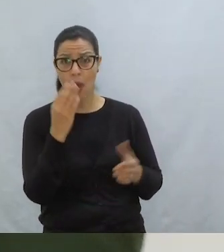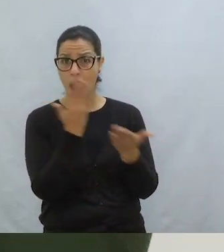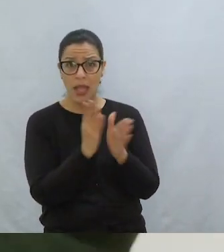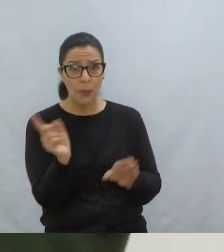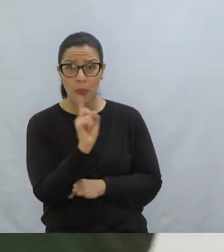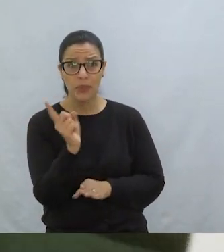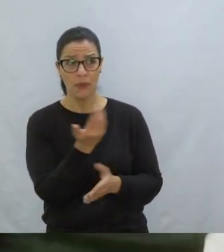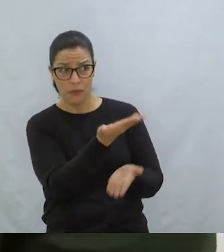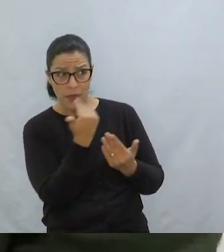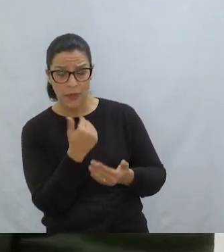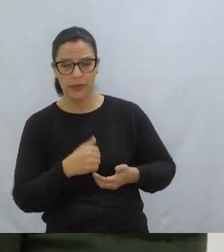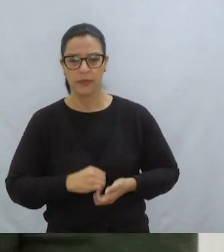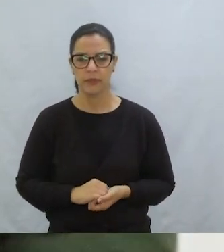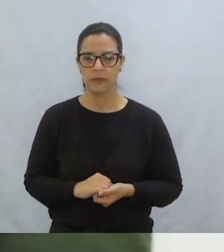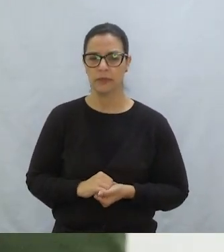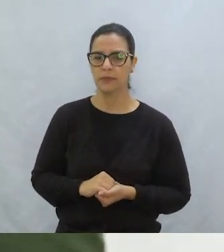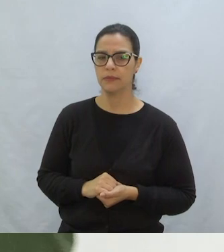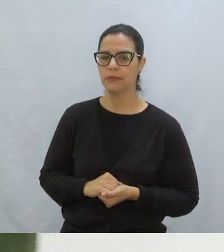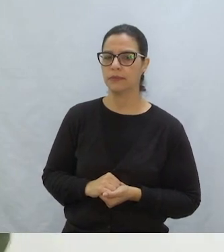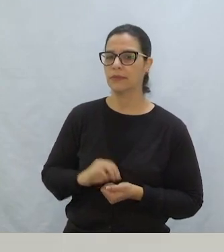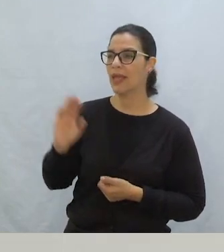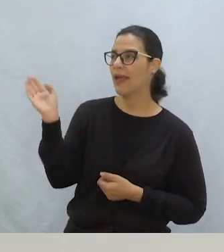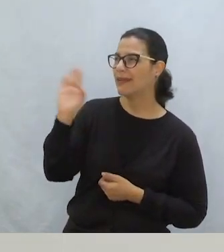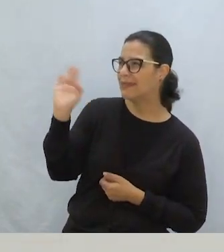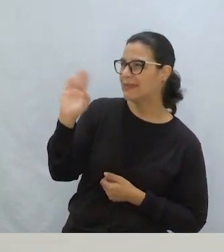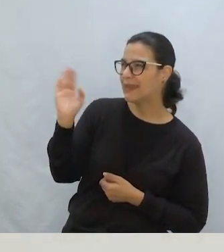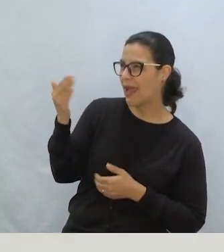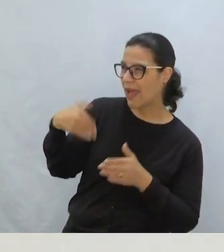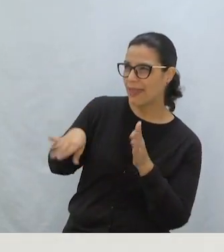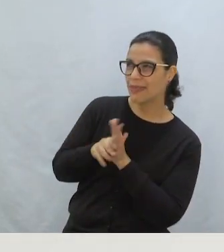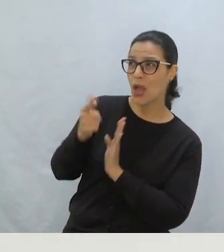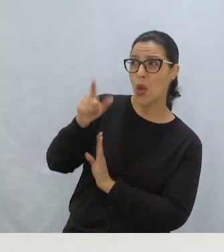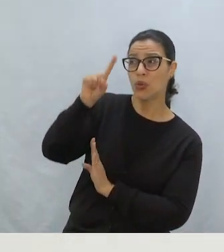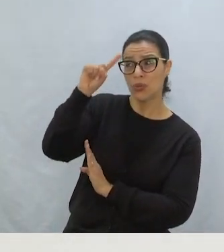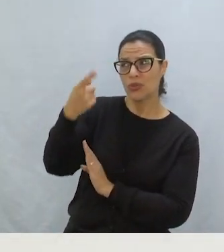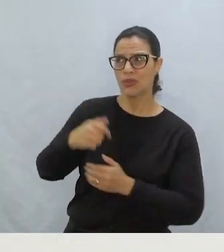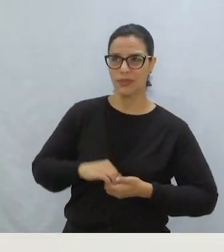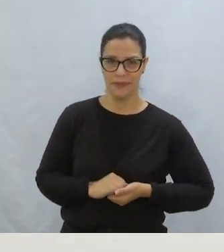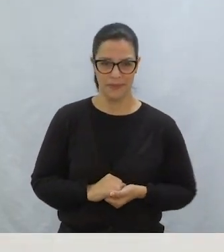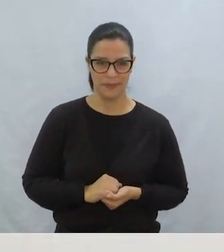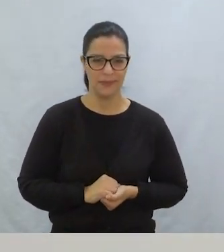volte aqui Ainda não acabamos Até a próxima